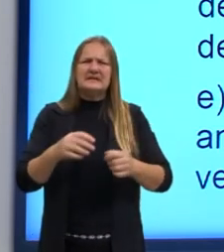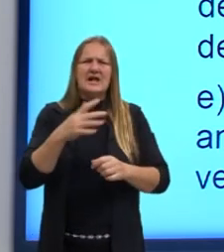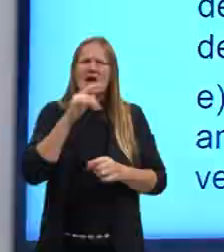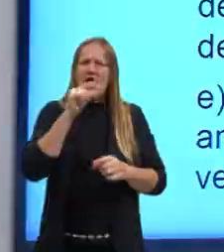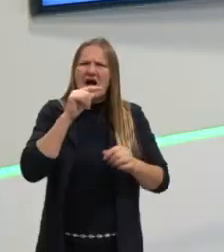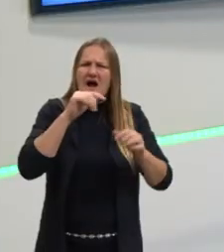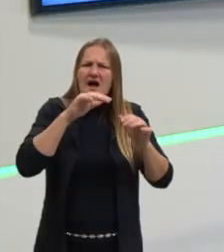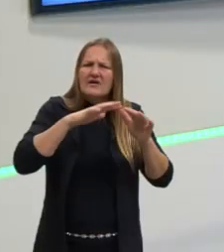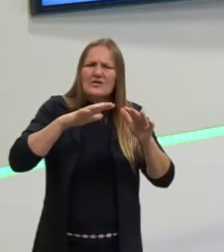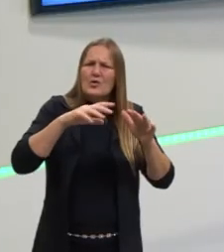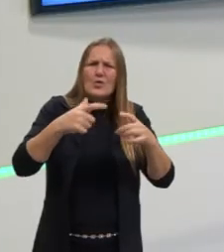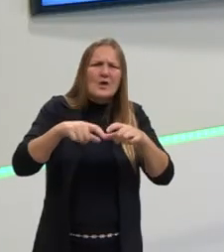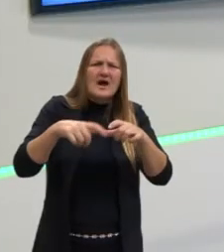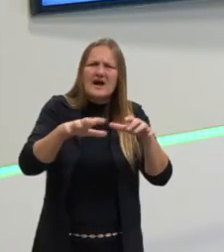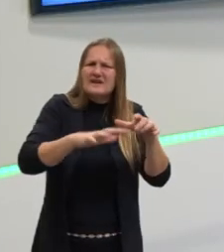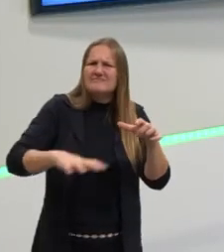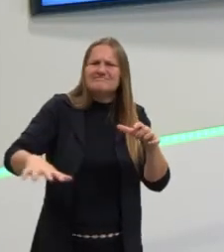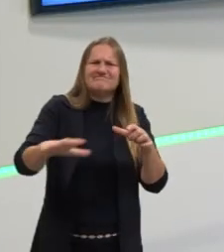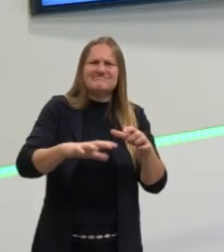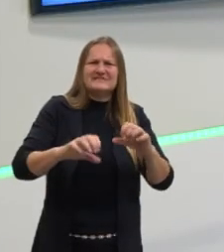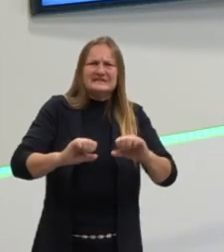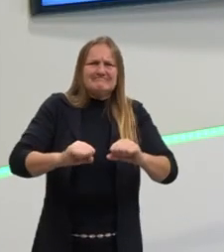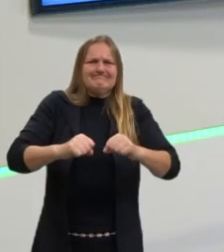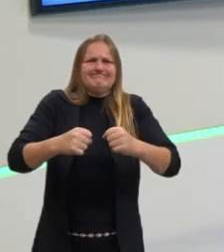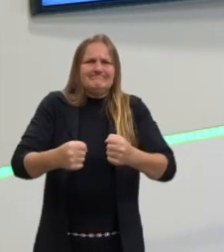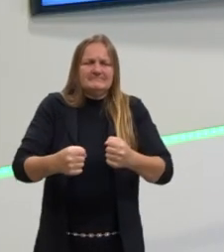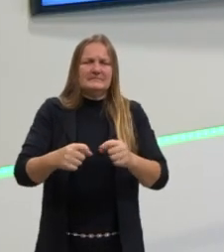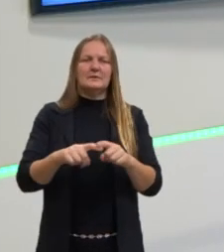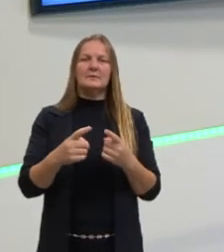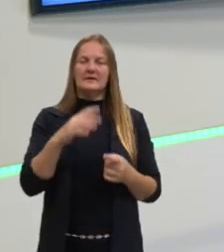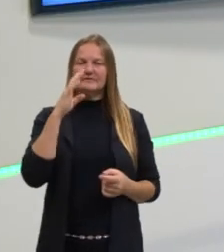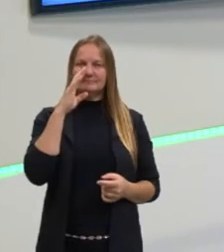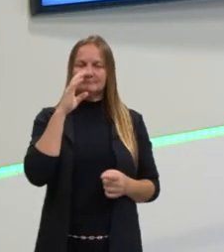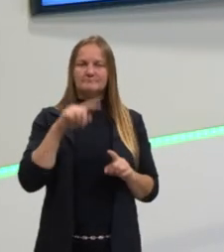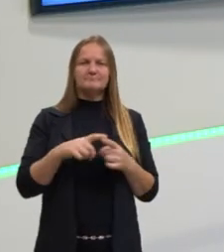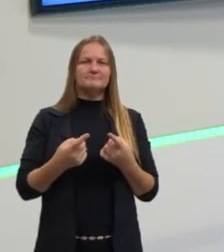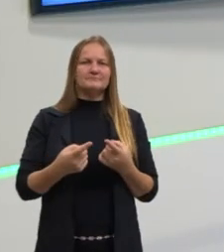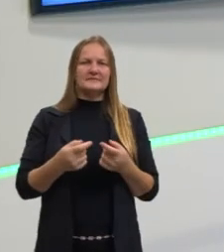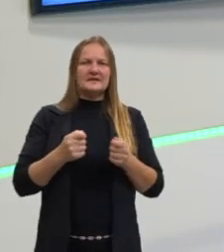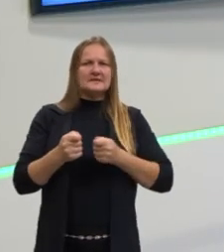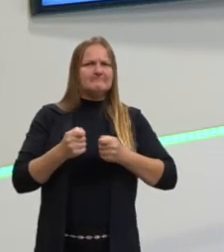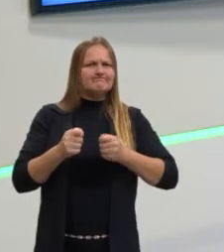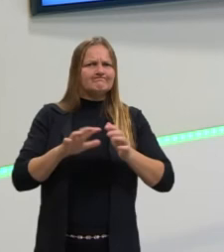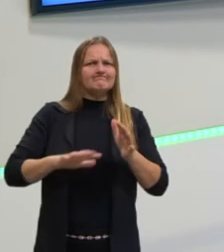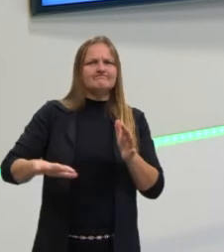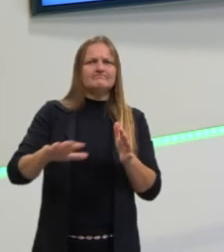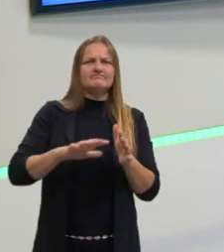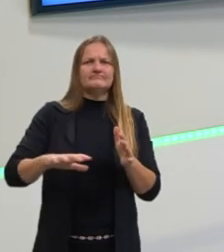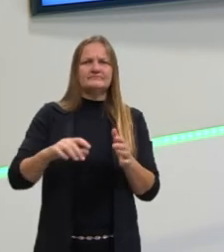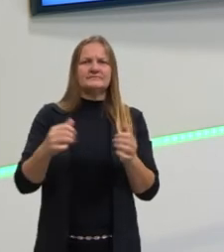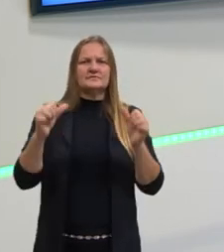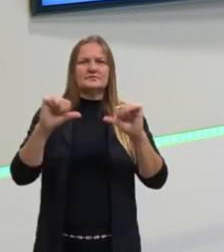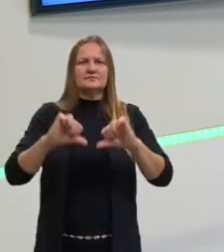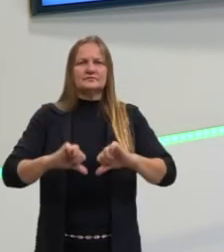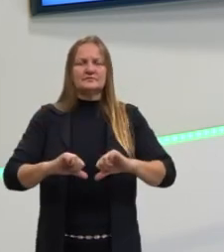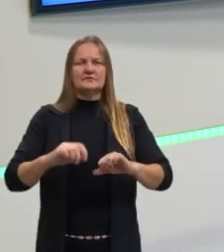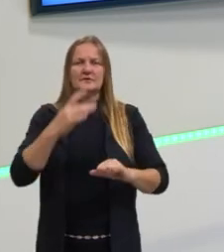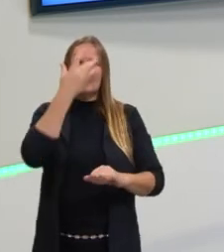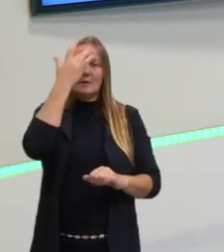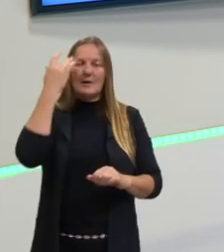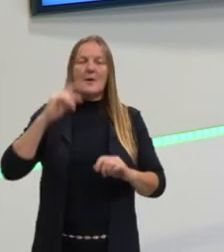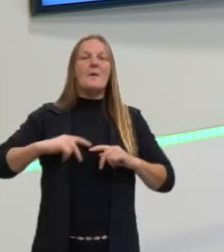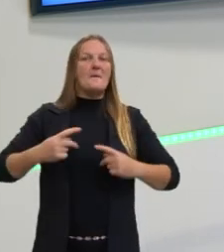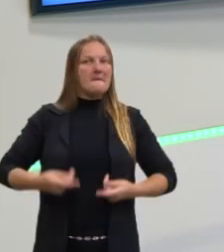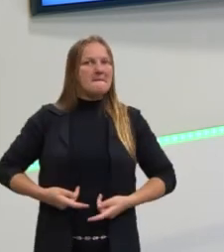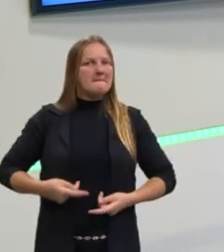até tem uma resistência que é admirável, mas essa resistência não está a nível da ação humana, porque a